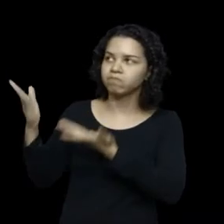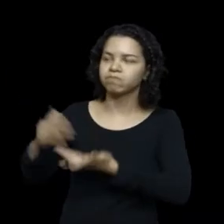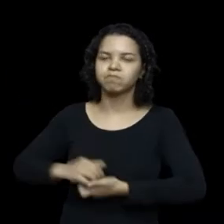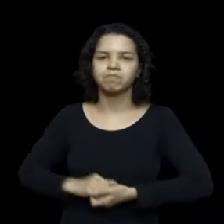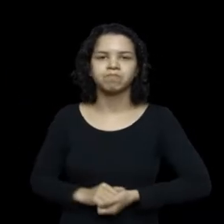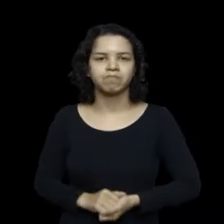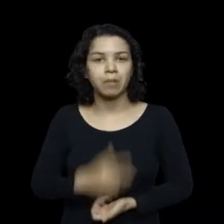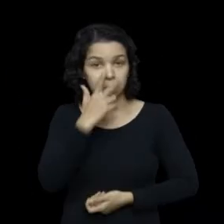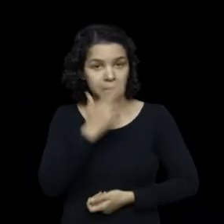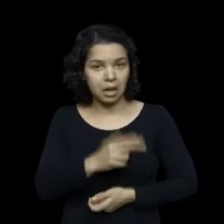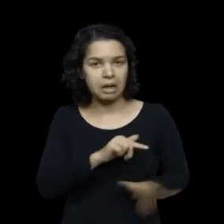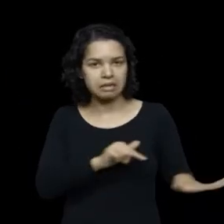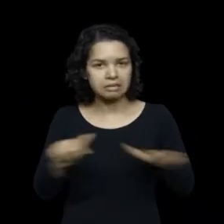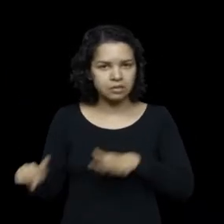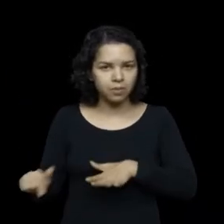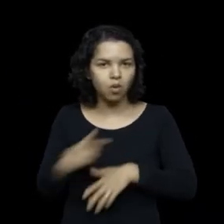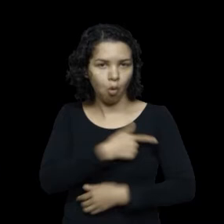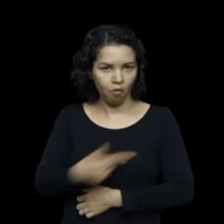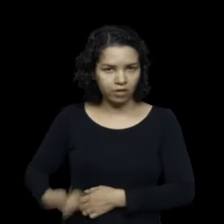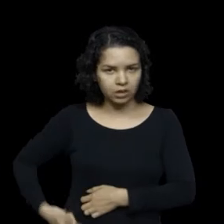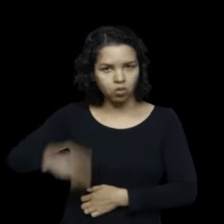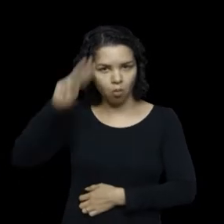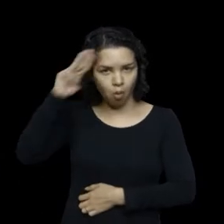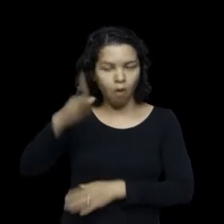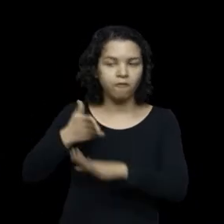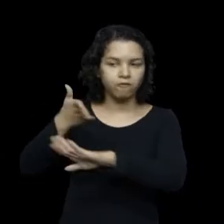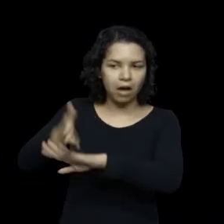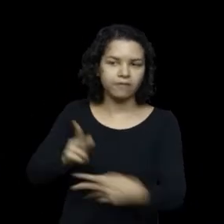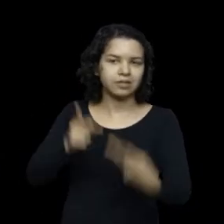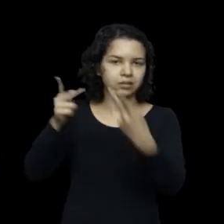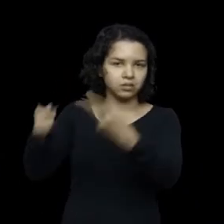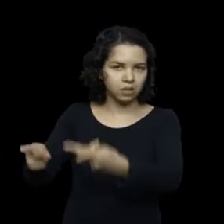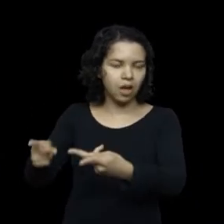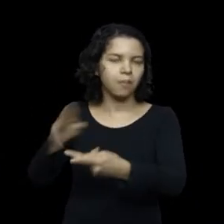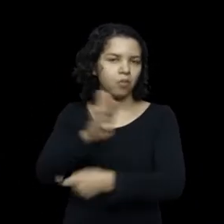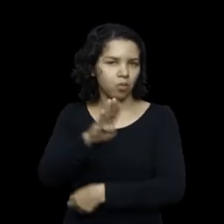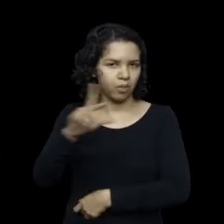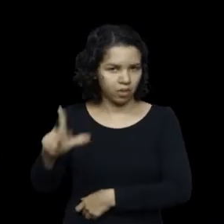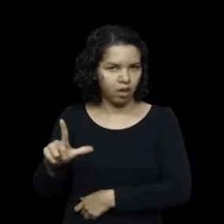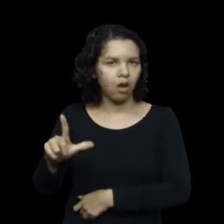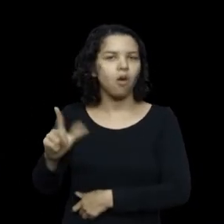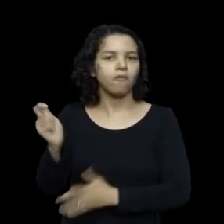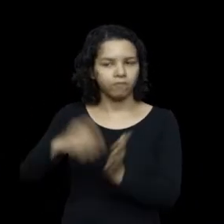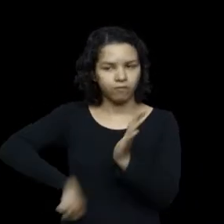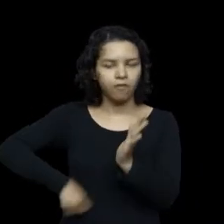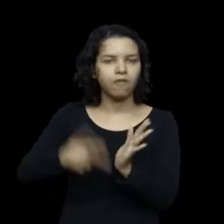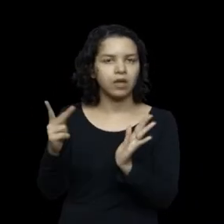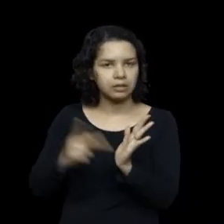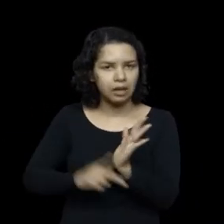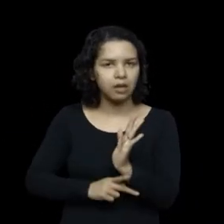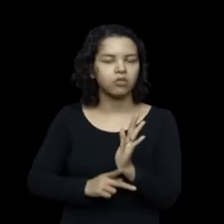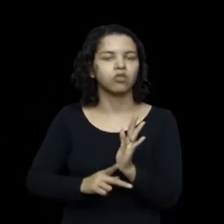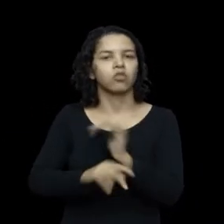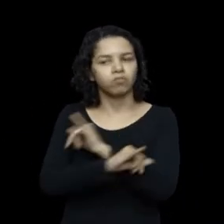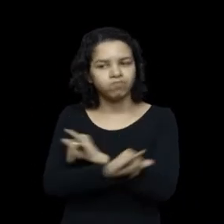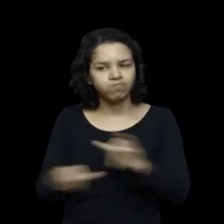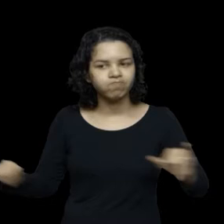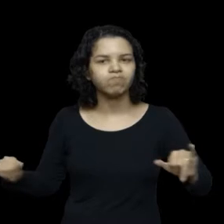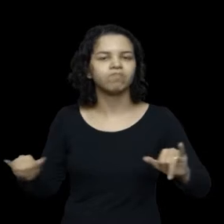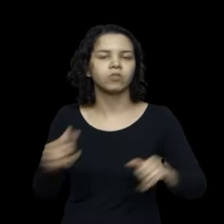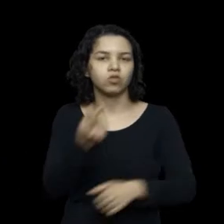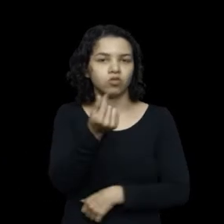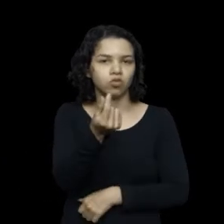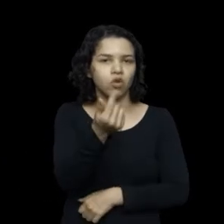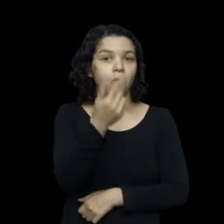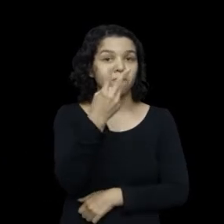decorrer dessa semana, o governador deve estar lá em Blumenau oficializando mais esse repasse, cerca de 25 milhões